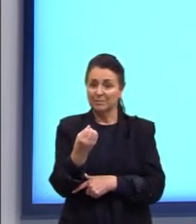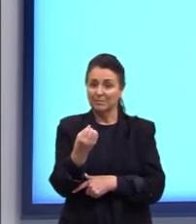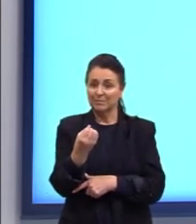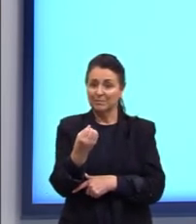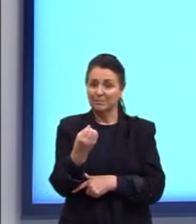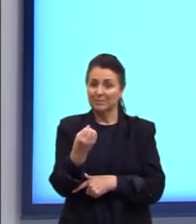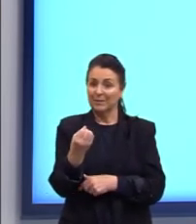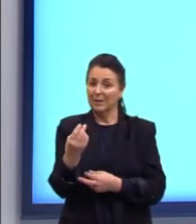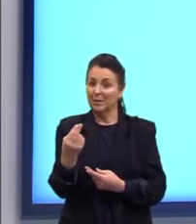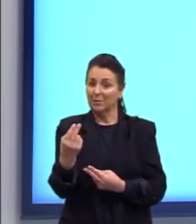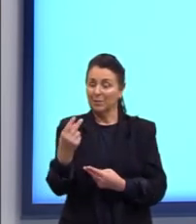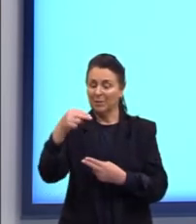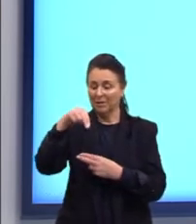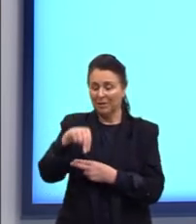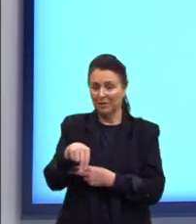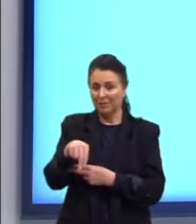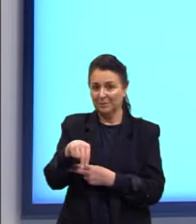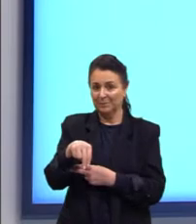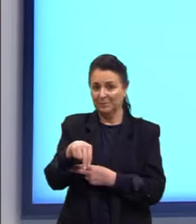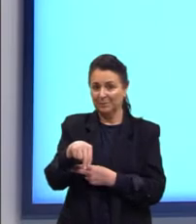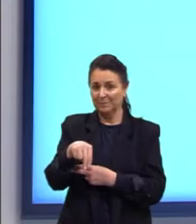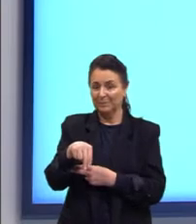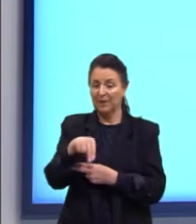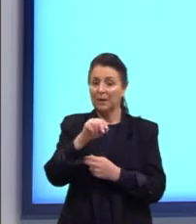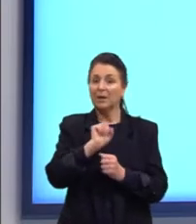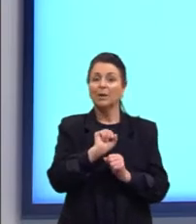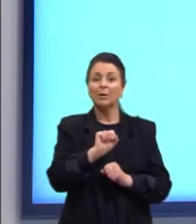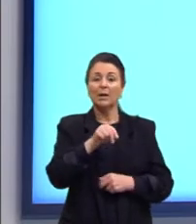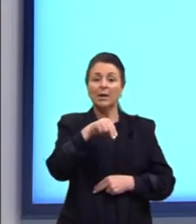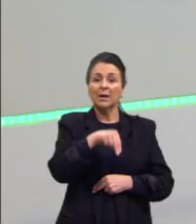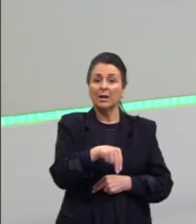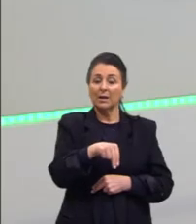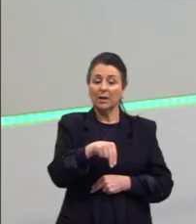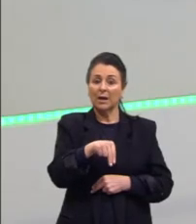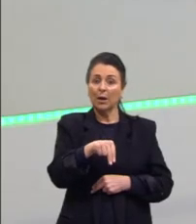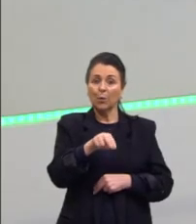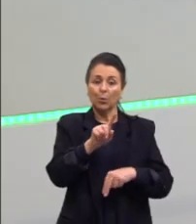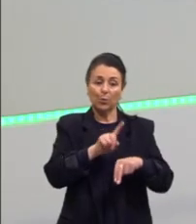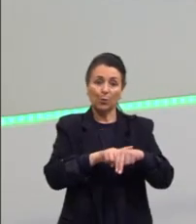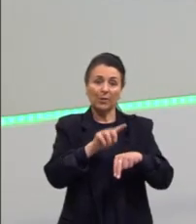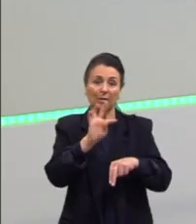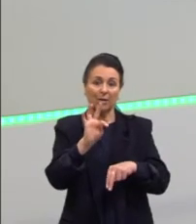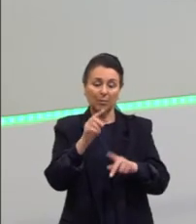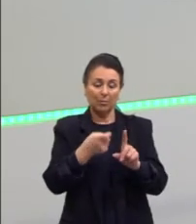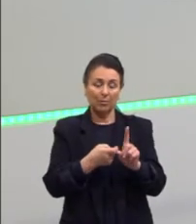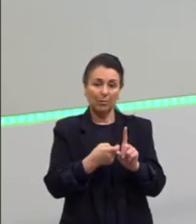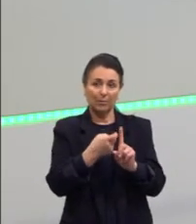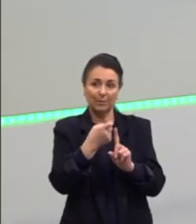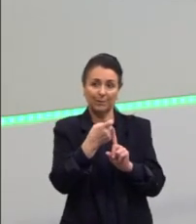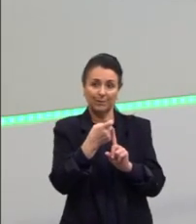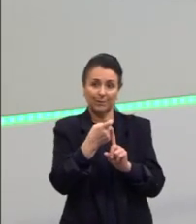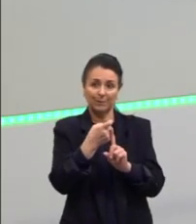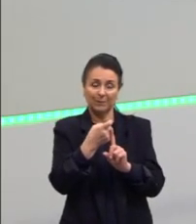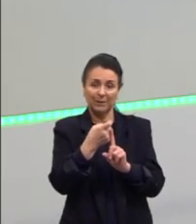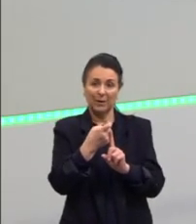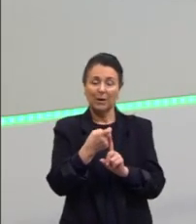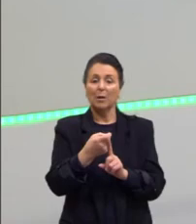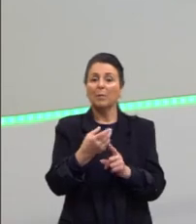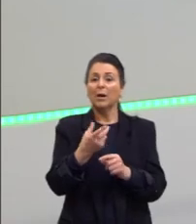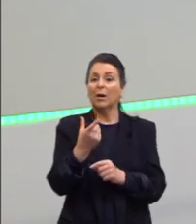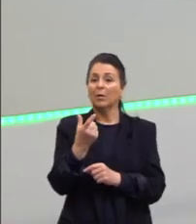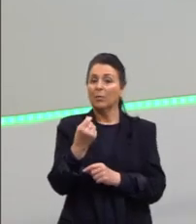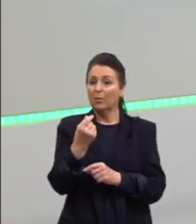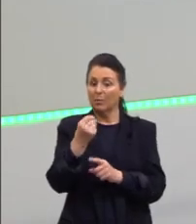é igual a N. Lembrando que N seria o tempo, né, em meses. Então, para que o capital